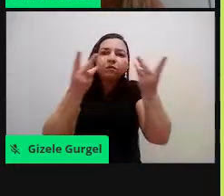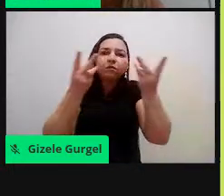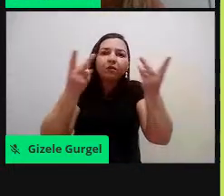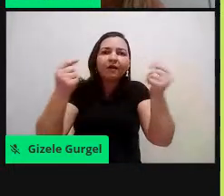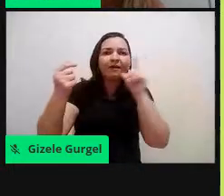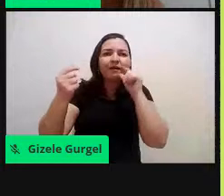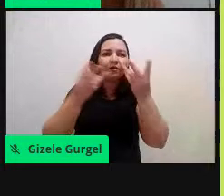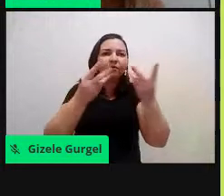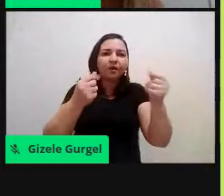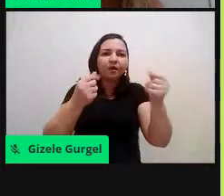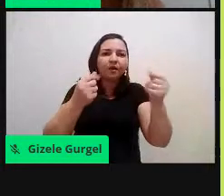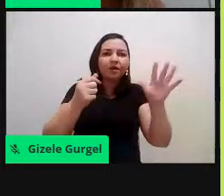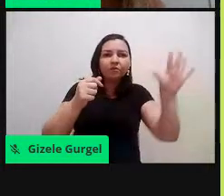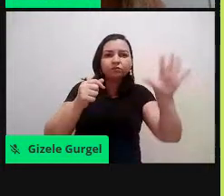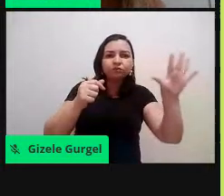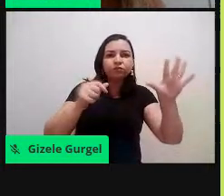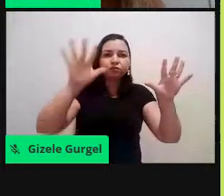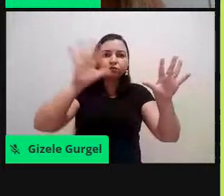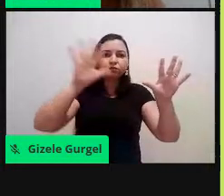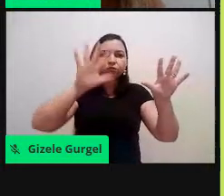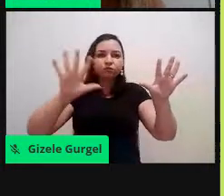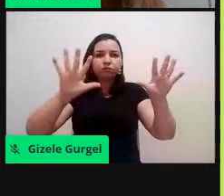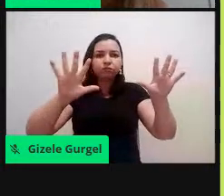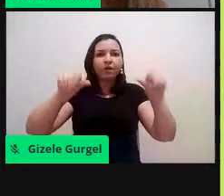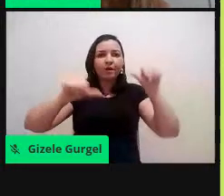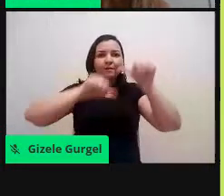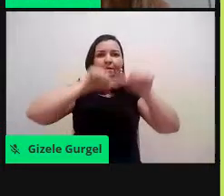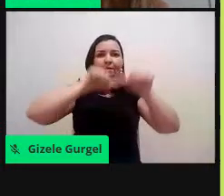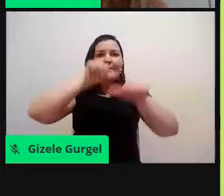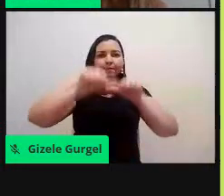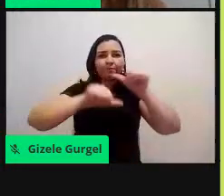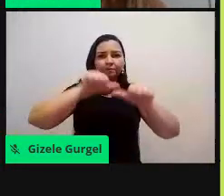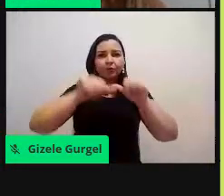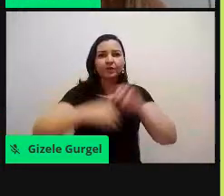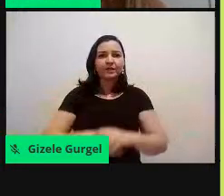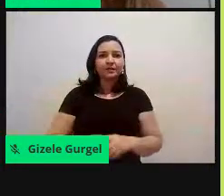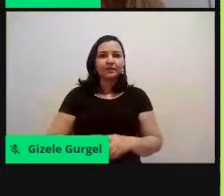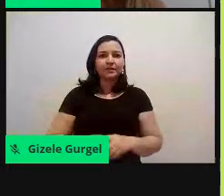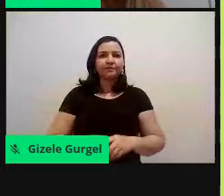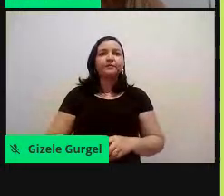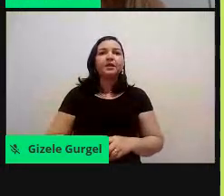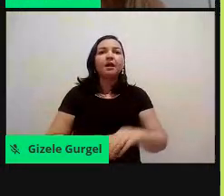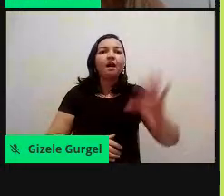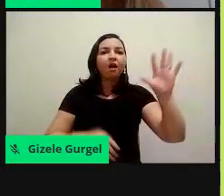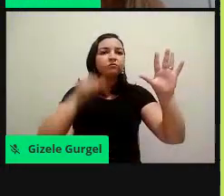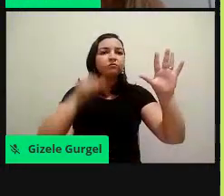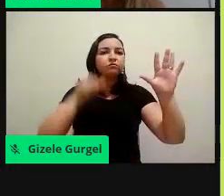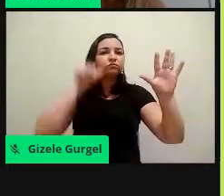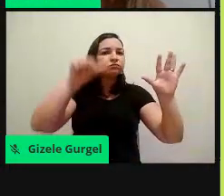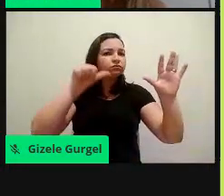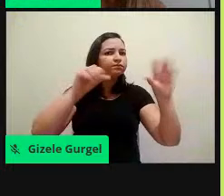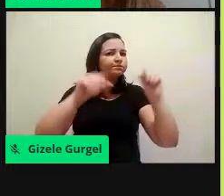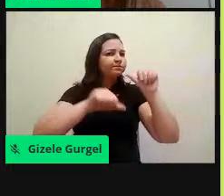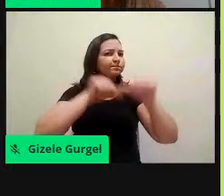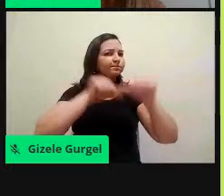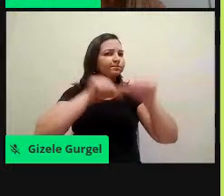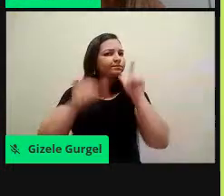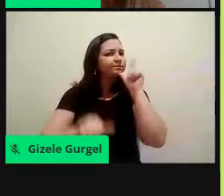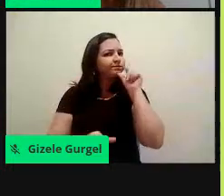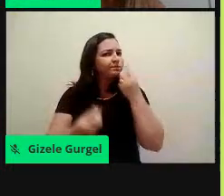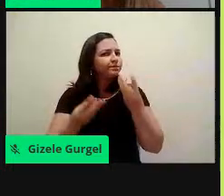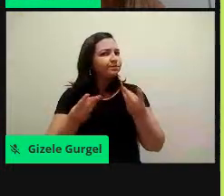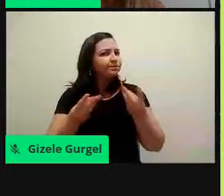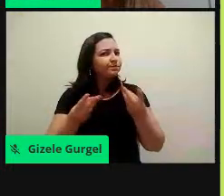em Veneza, e aqui também, na, na qualidade do ar, né, aqui, a China